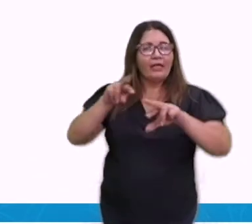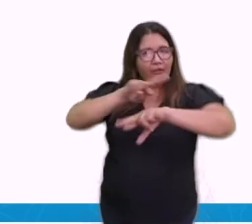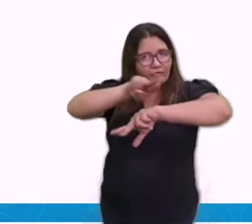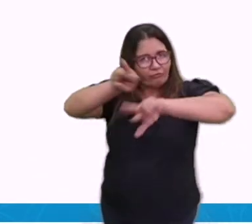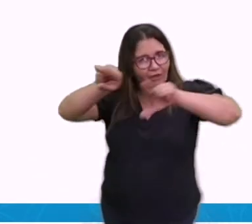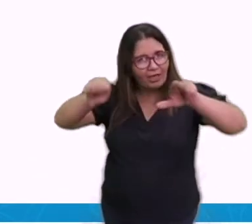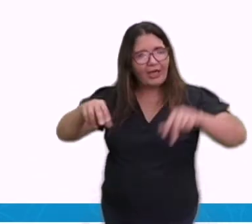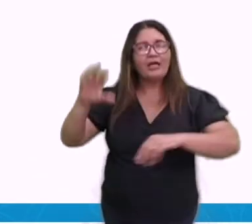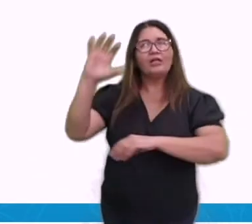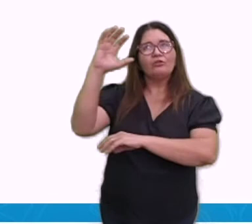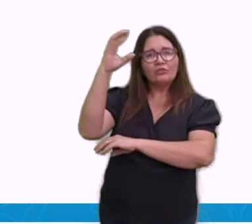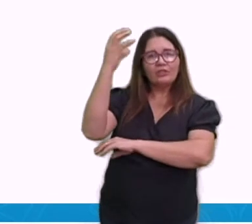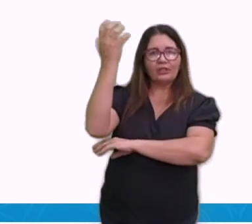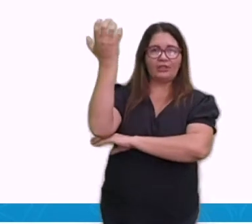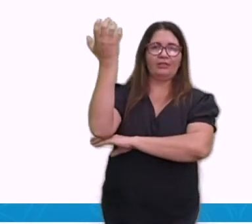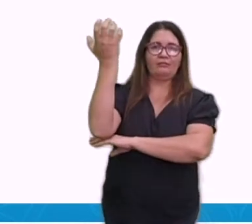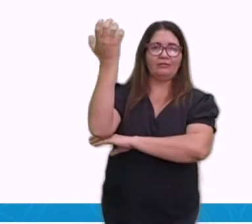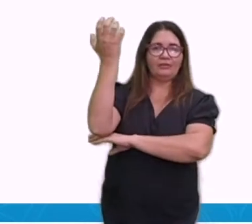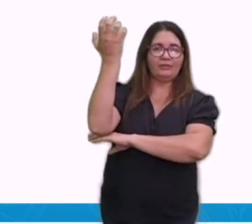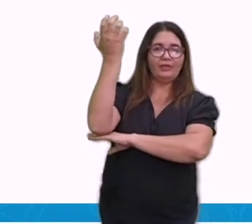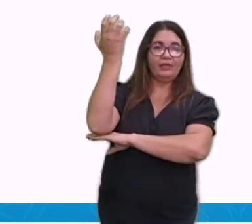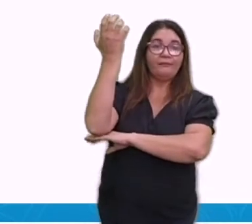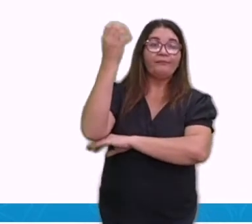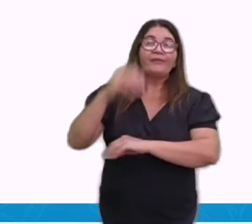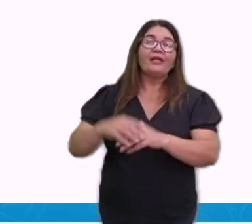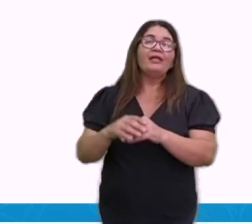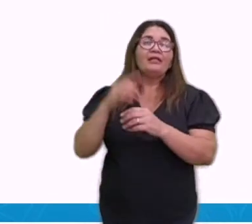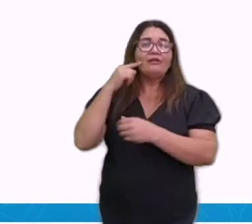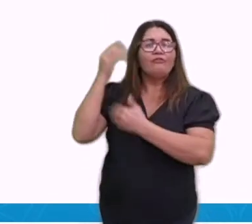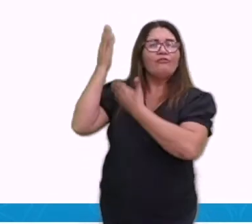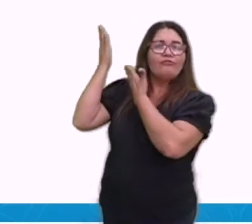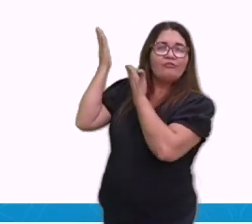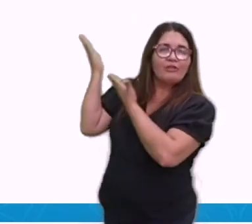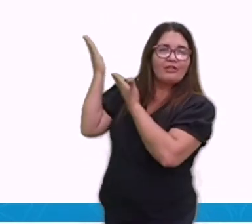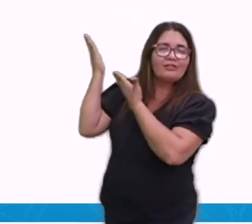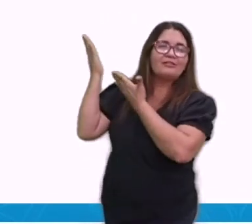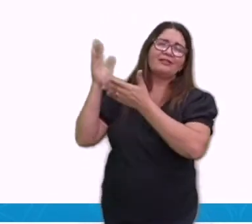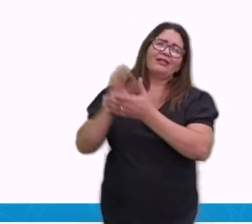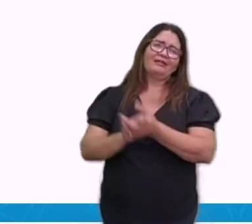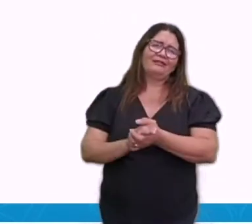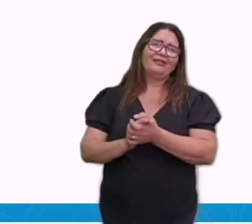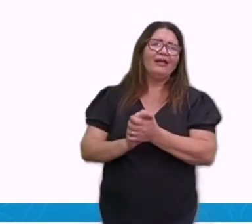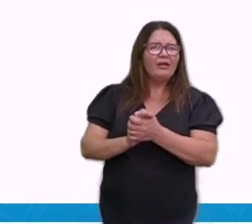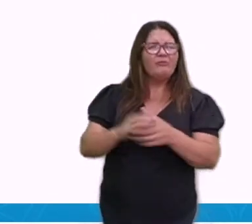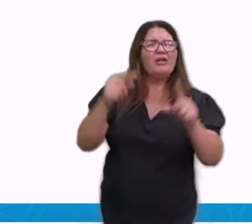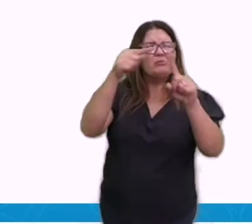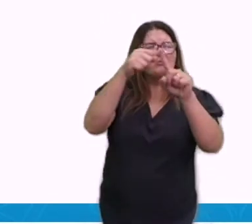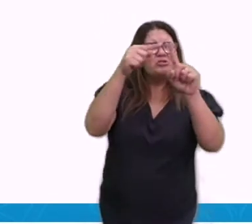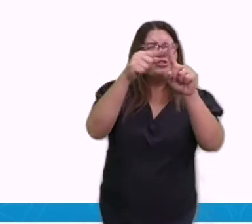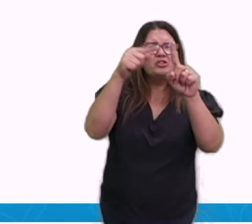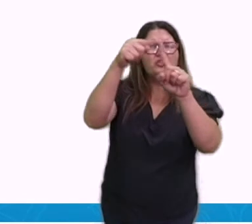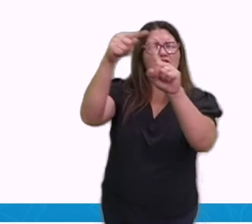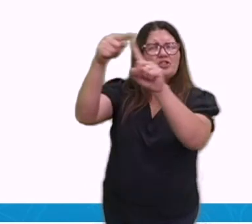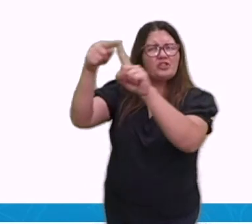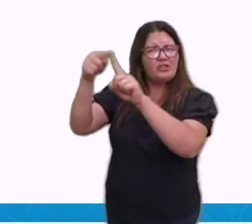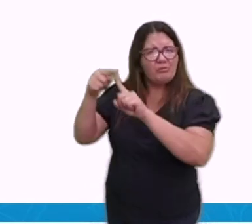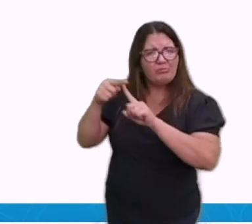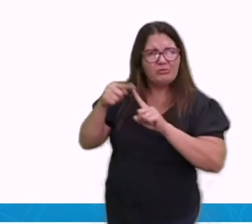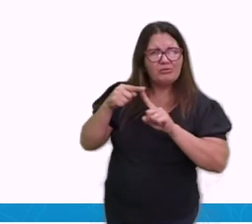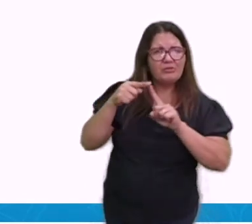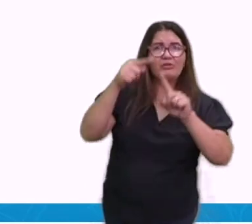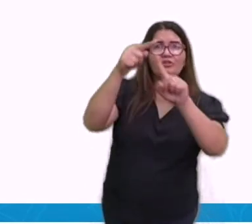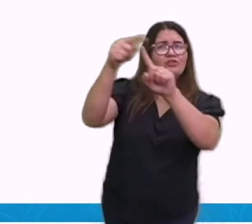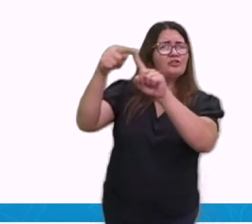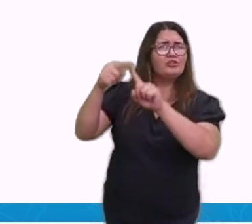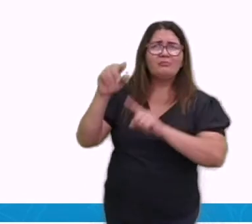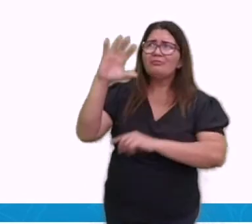sobre tropical e tropical de altitude. Ah, professora, mas aí complicou. Na região centro-oeste tem vários